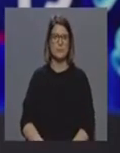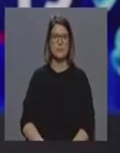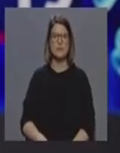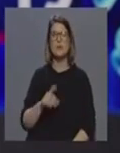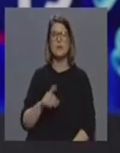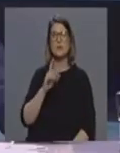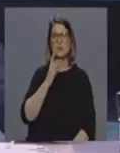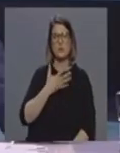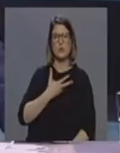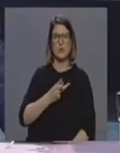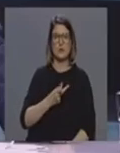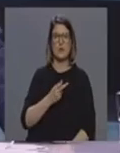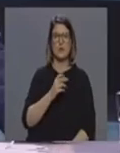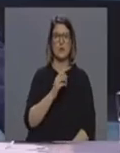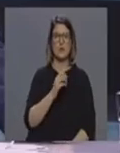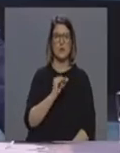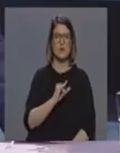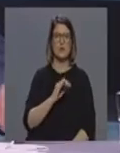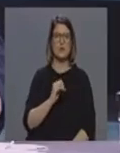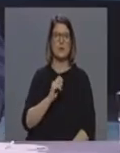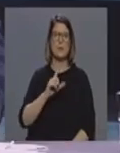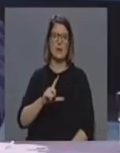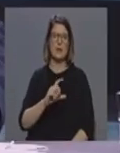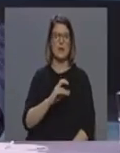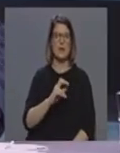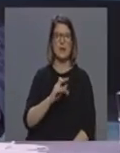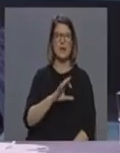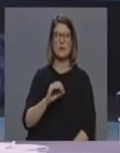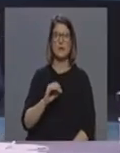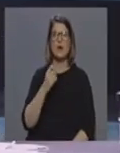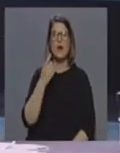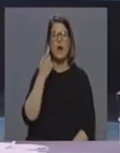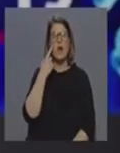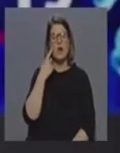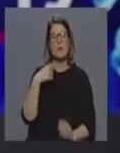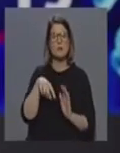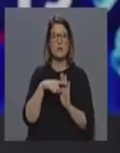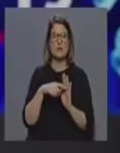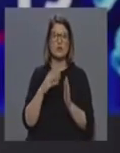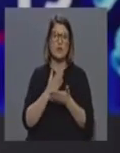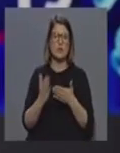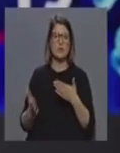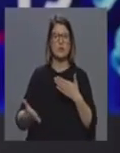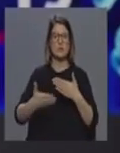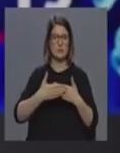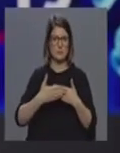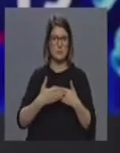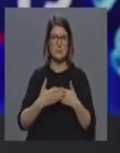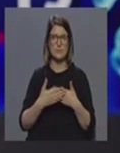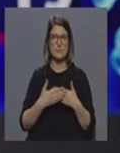Isabel Cássio, vamos então olhar para esta medida de encerramento das escolas. Curiosamente, foi uma medida que tomada